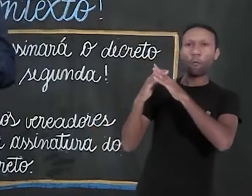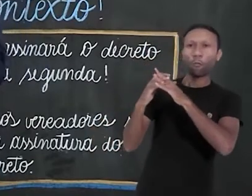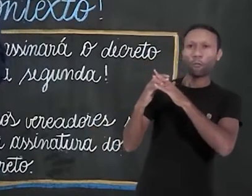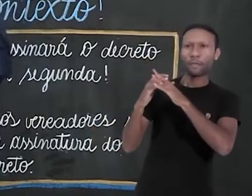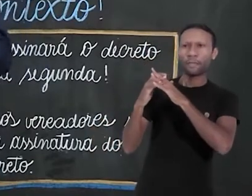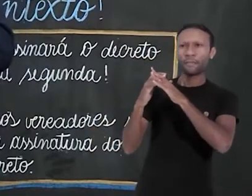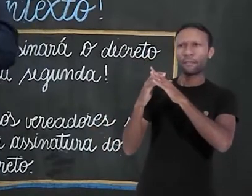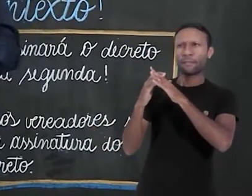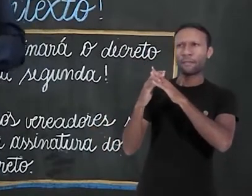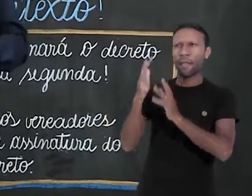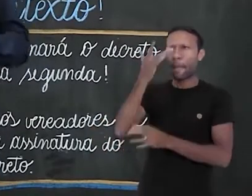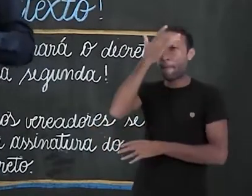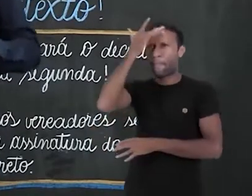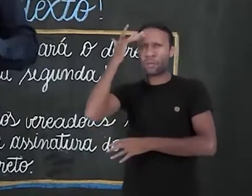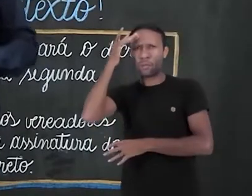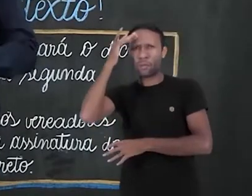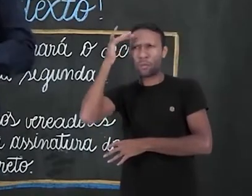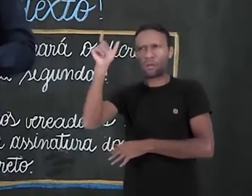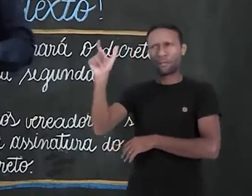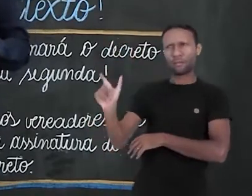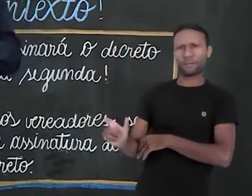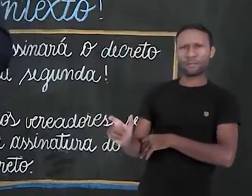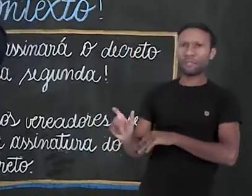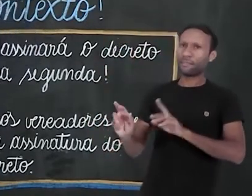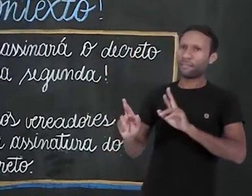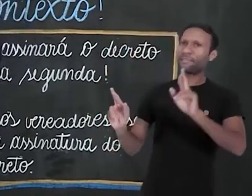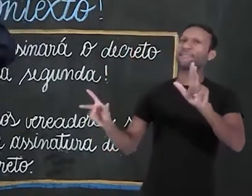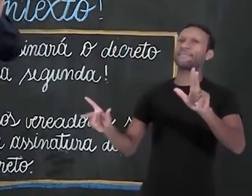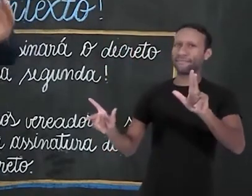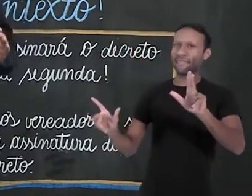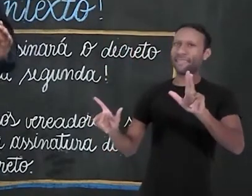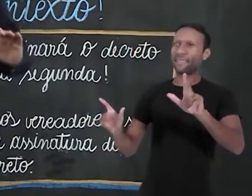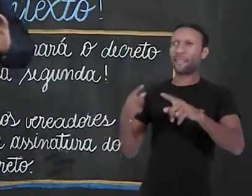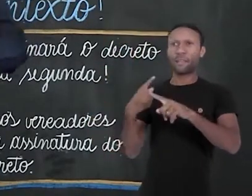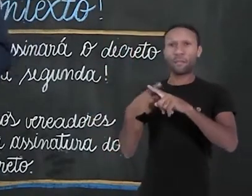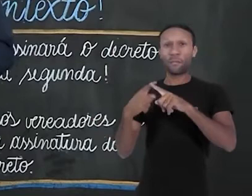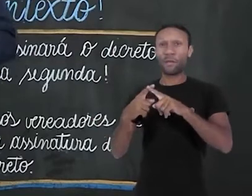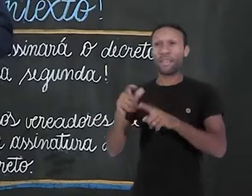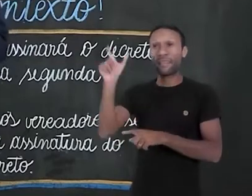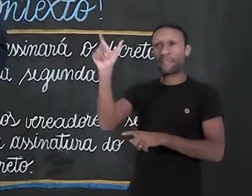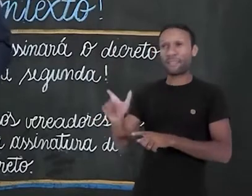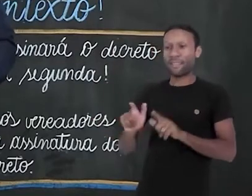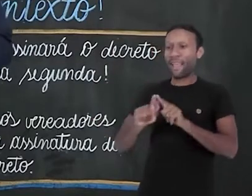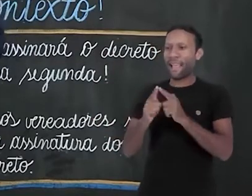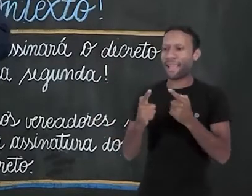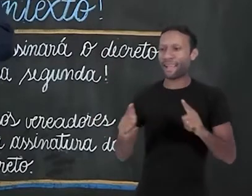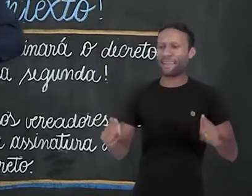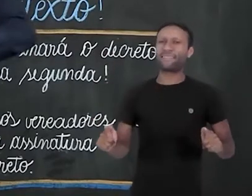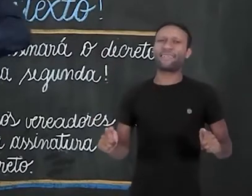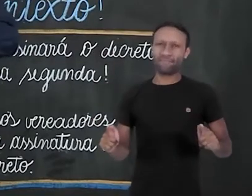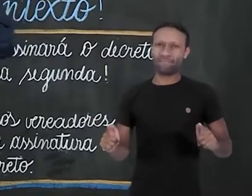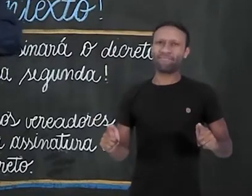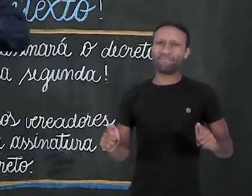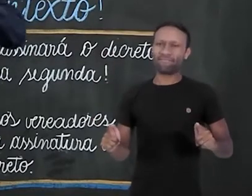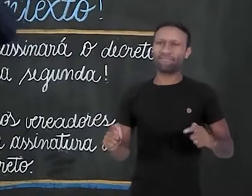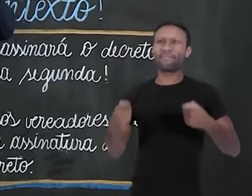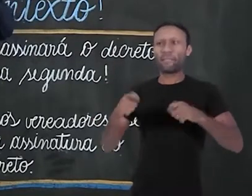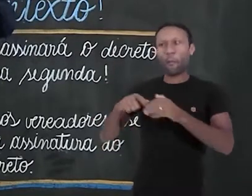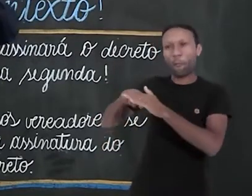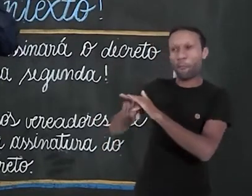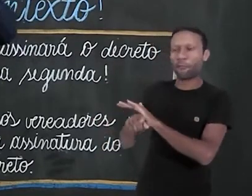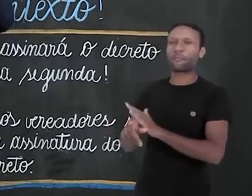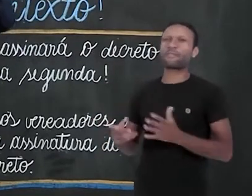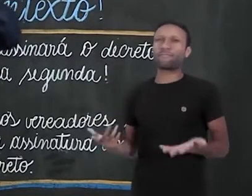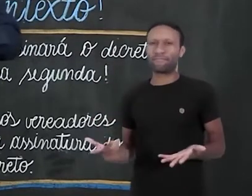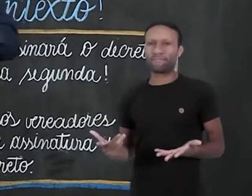pessoa. Ou seja, a classificação de sujeito é muito mais gramatical do que semântica. Ou seja, ela está muito mais ligada a uma